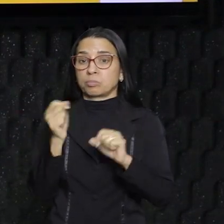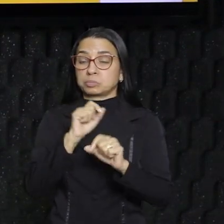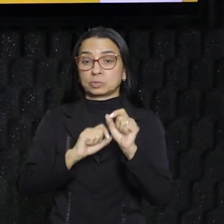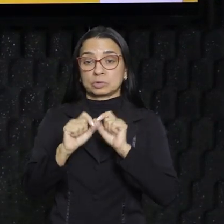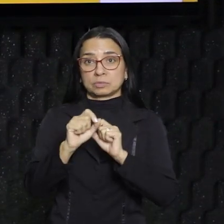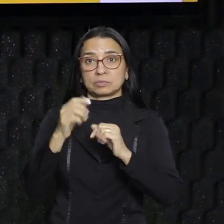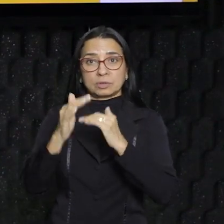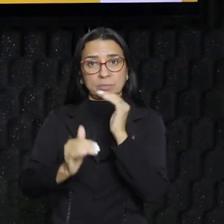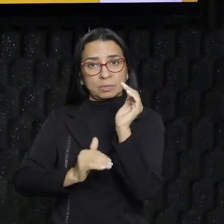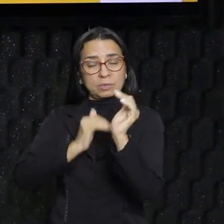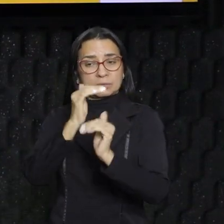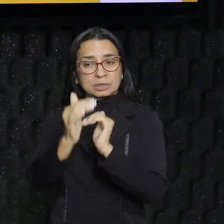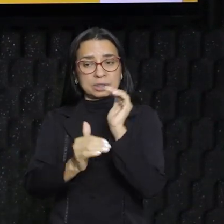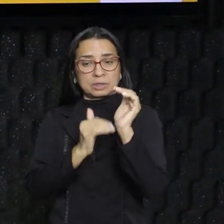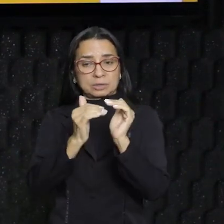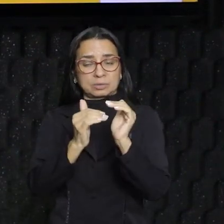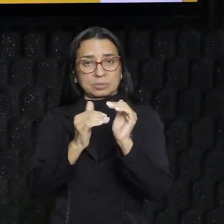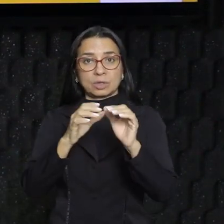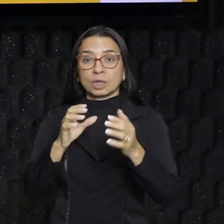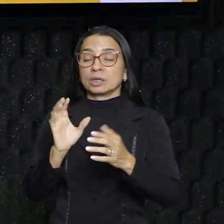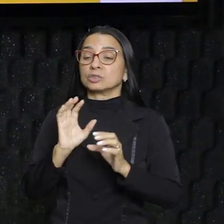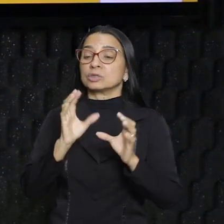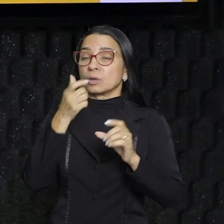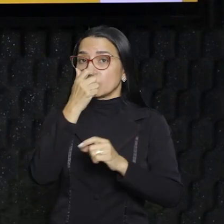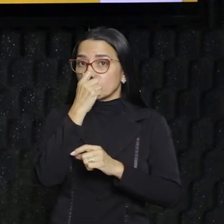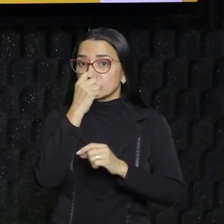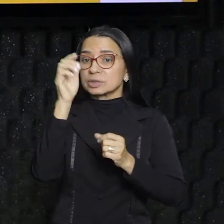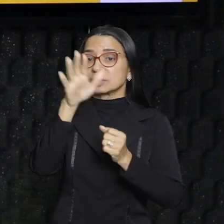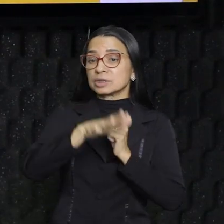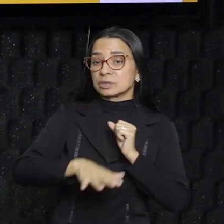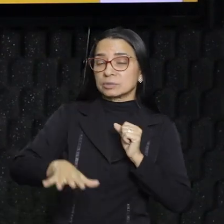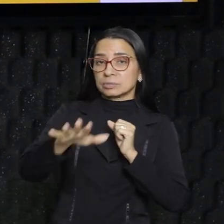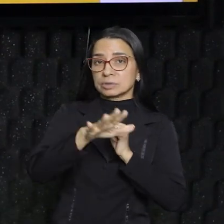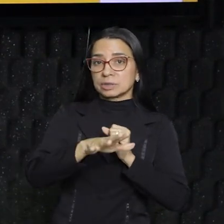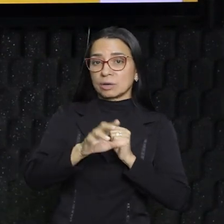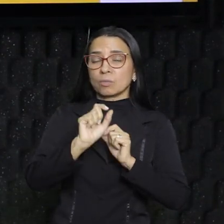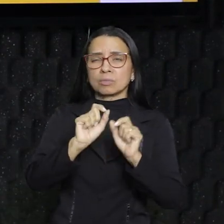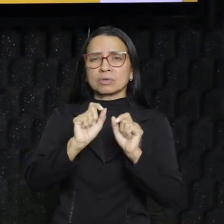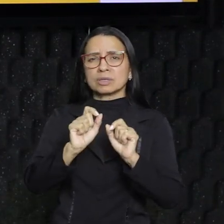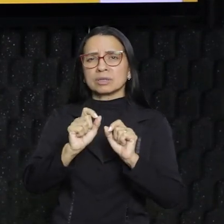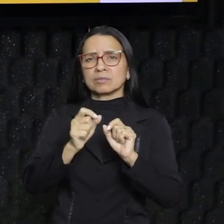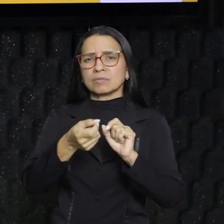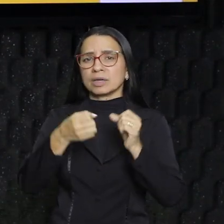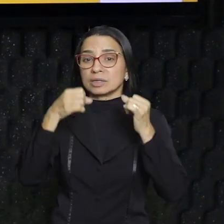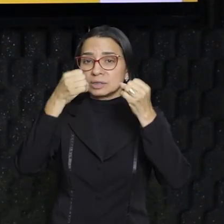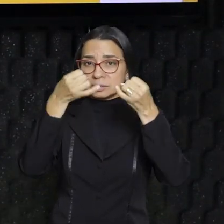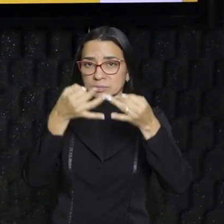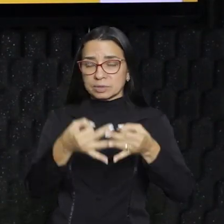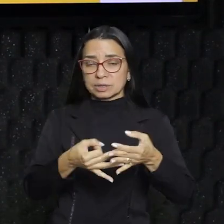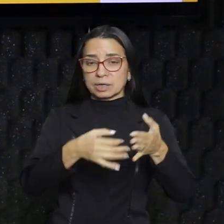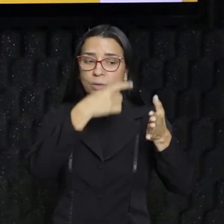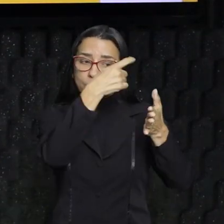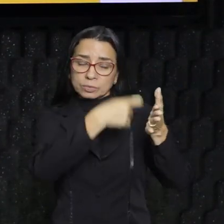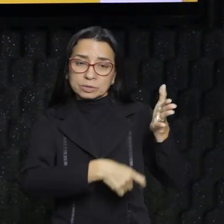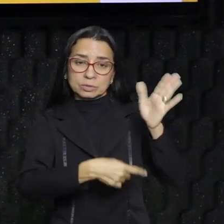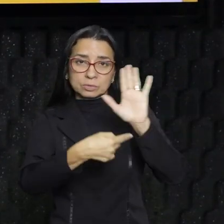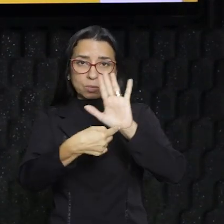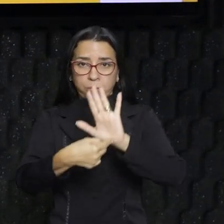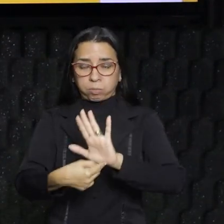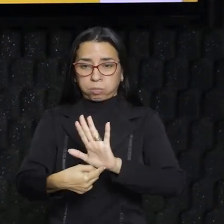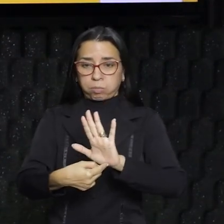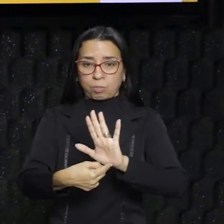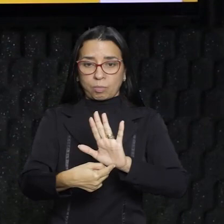processo é esse de concentração espacial? que quem vai me dizer? O texto motivador. Vamos ler esse texto agora, certo? Vamos